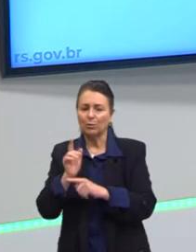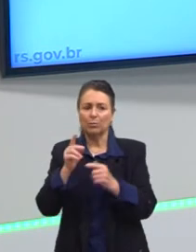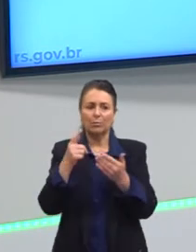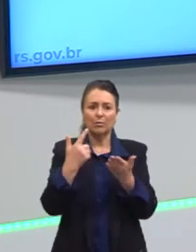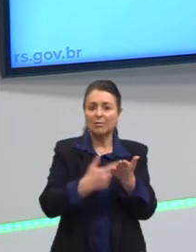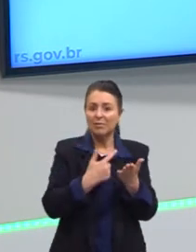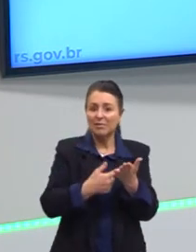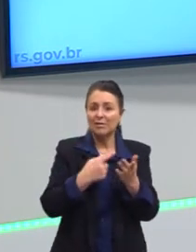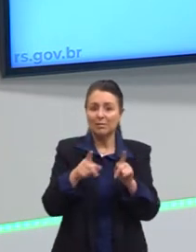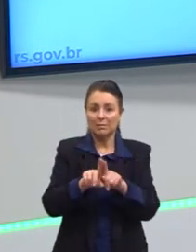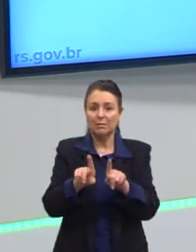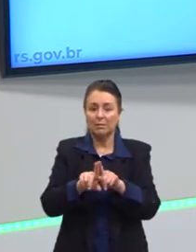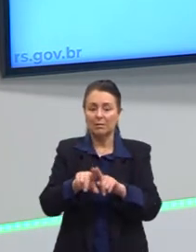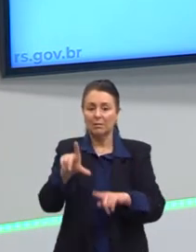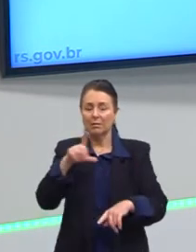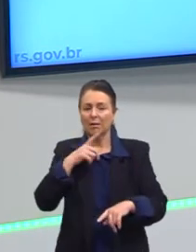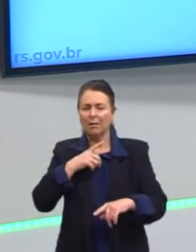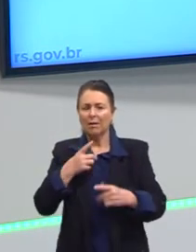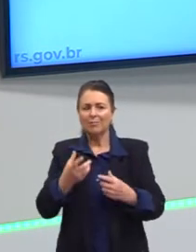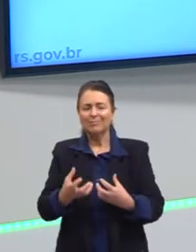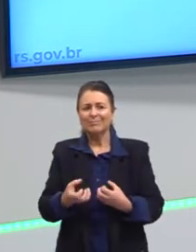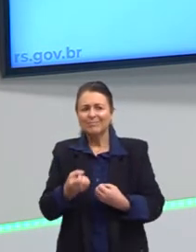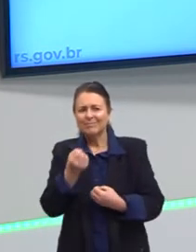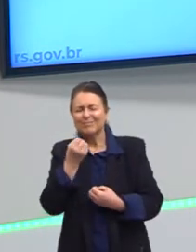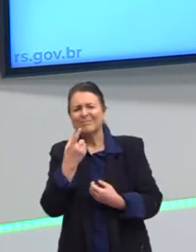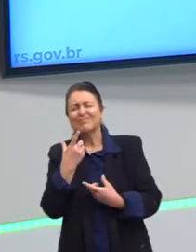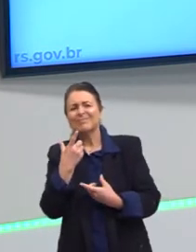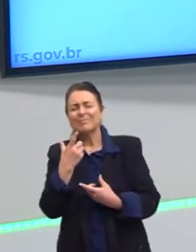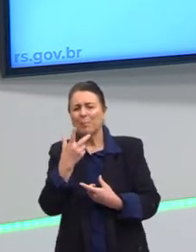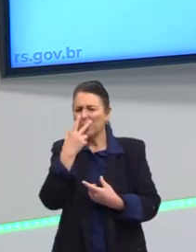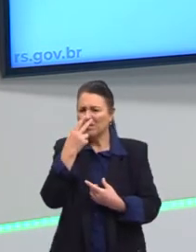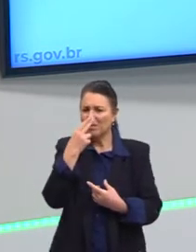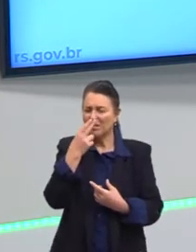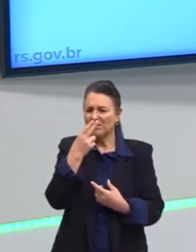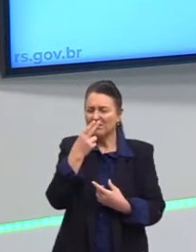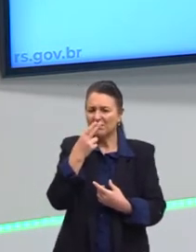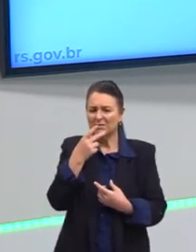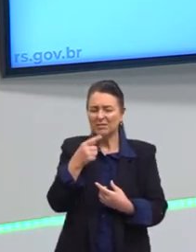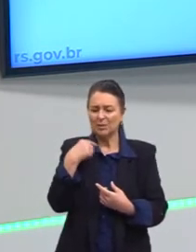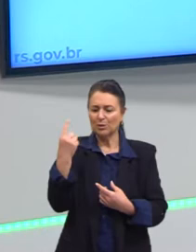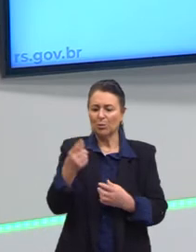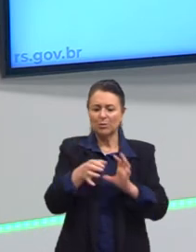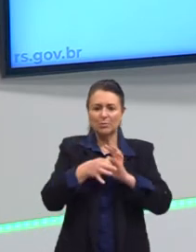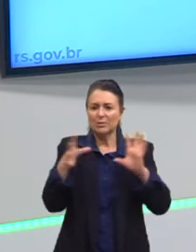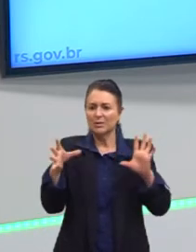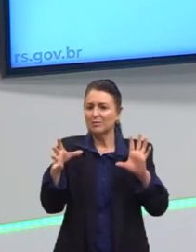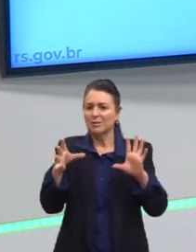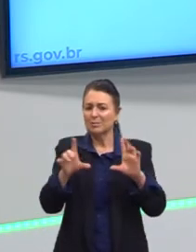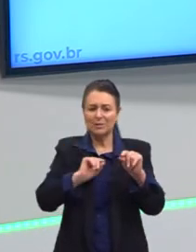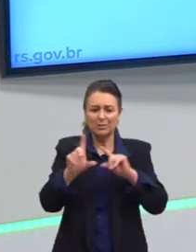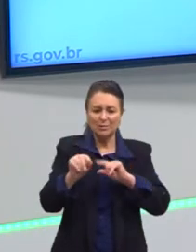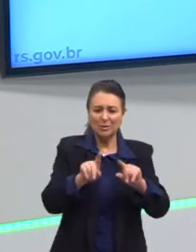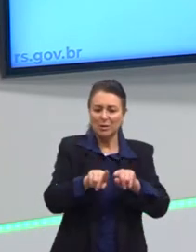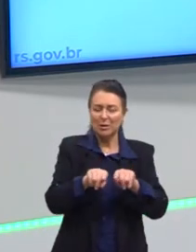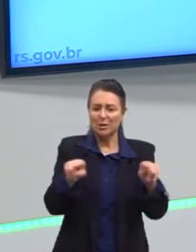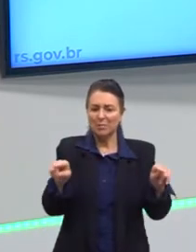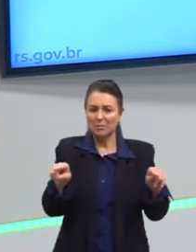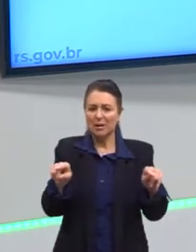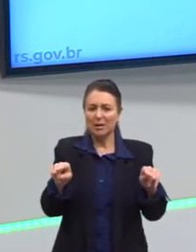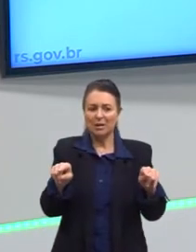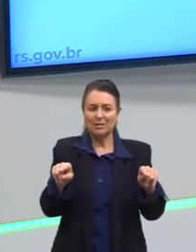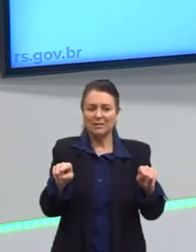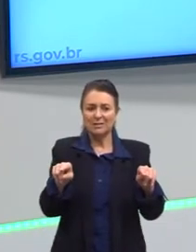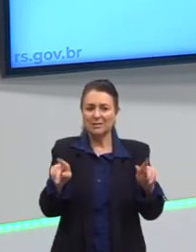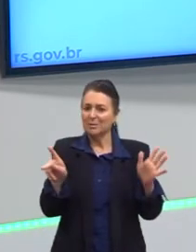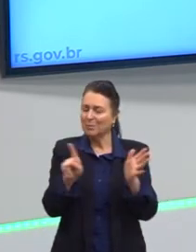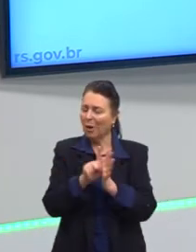né? Então nós temos a impressão que nós estamos... Somos livres para escolha, mas aquelas nossas escolhas,